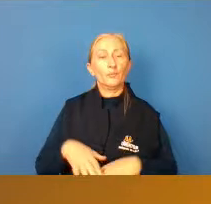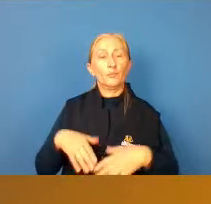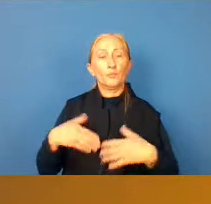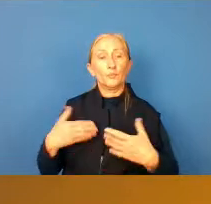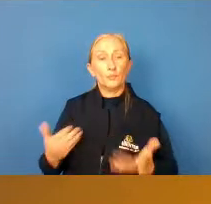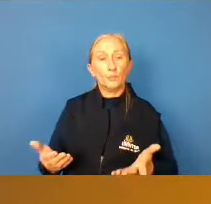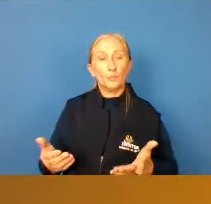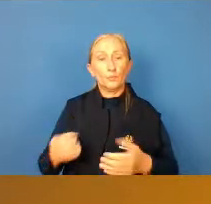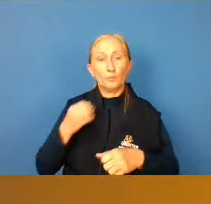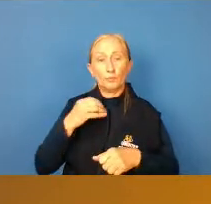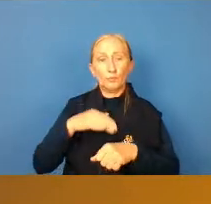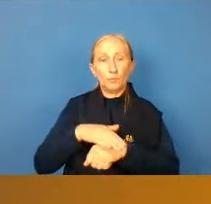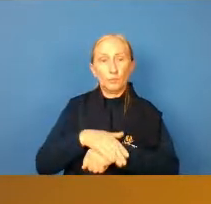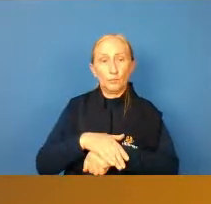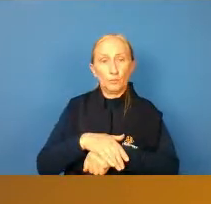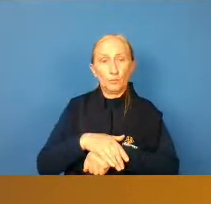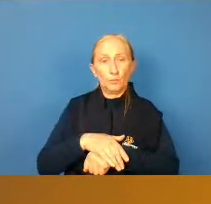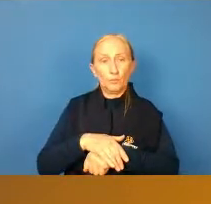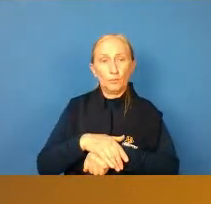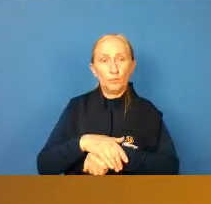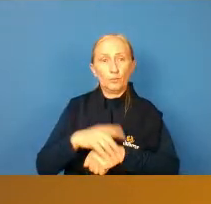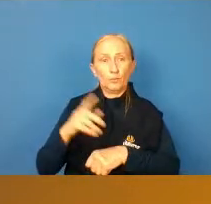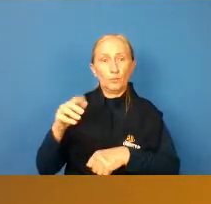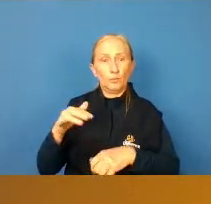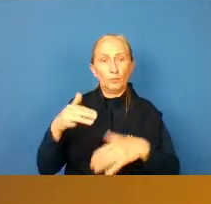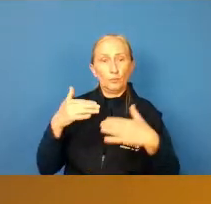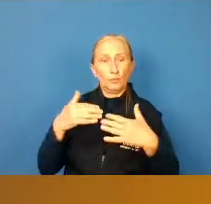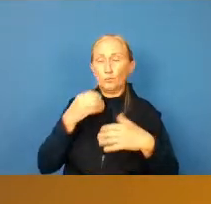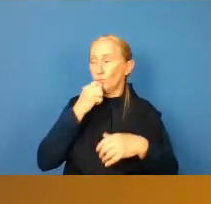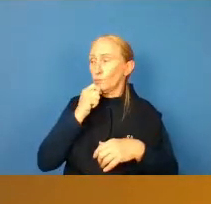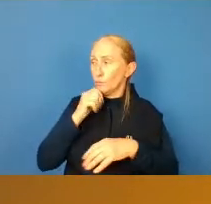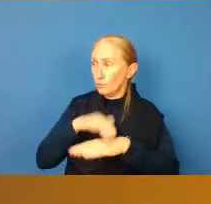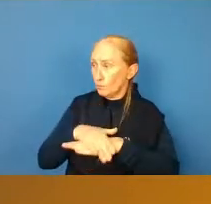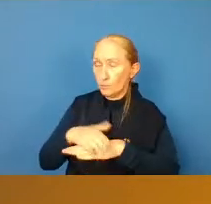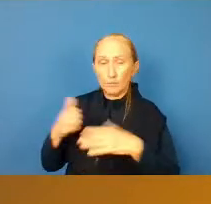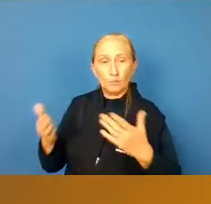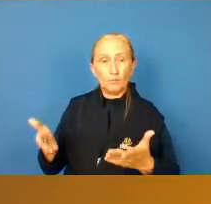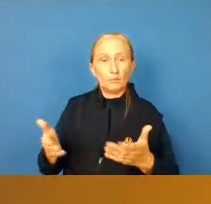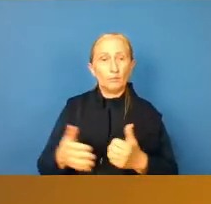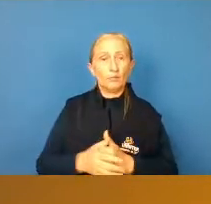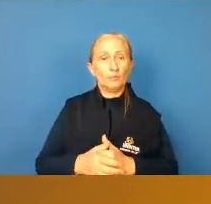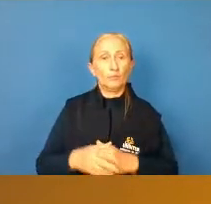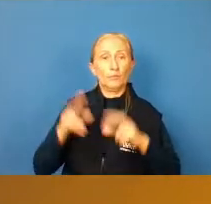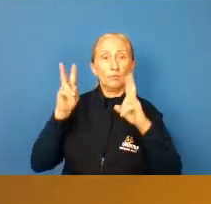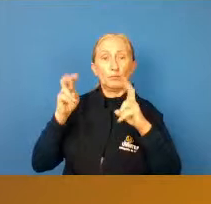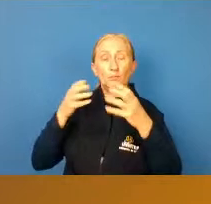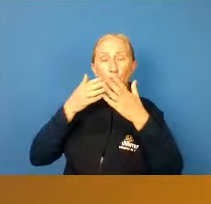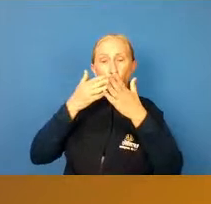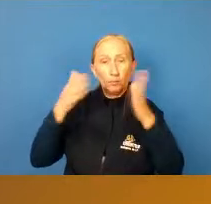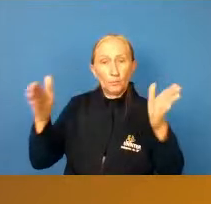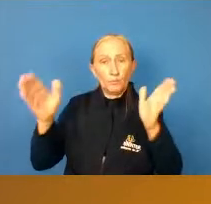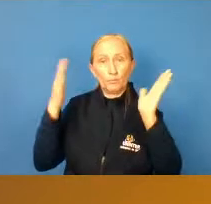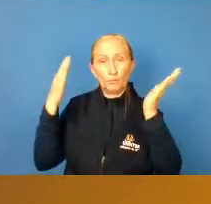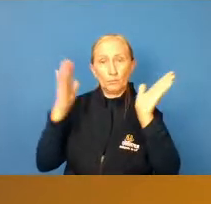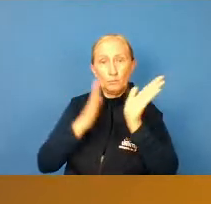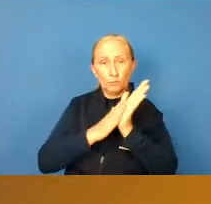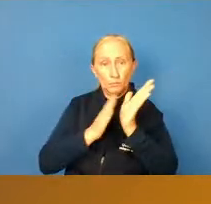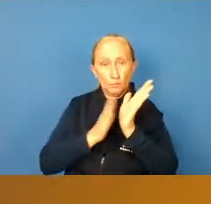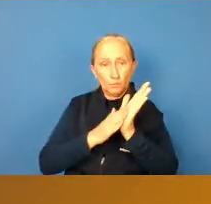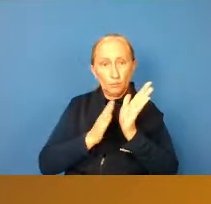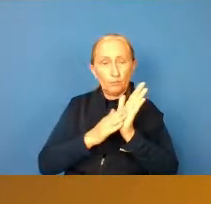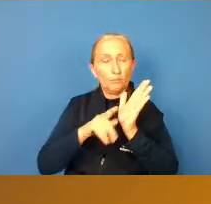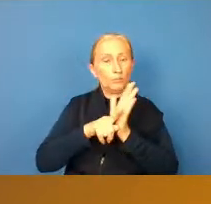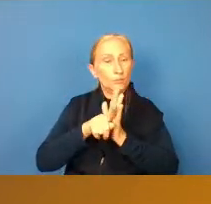Boa noite a quem eu não lembro a noite ainda. Um tema muito amplo, meus parabéns, Lucas, pela pesquisa